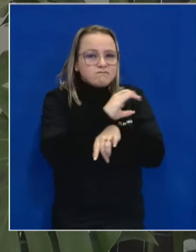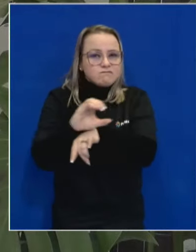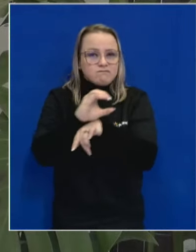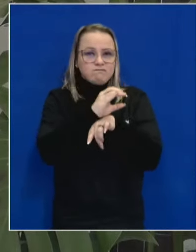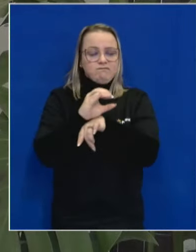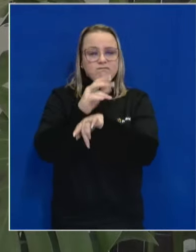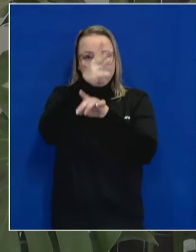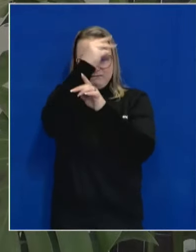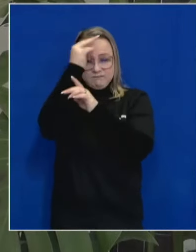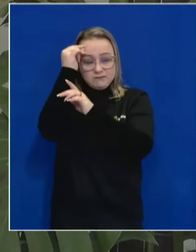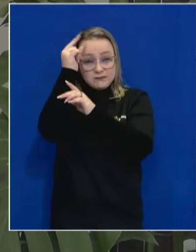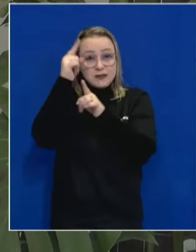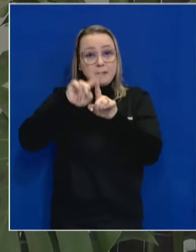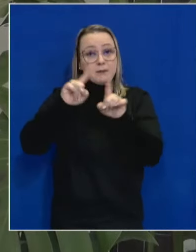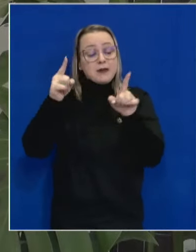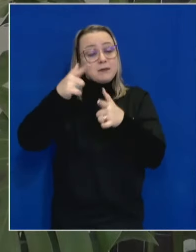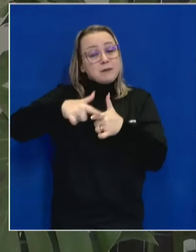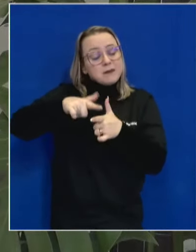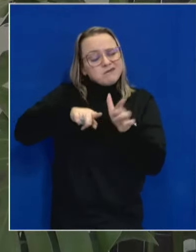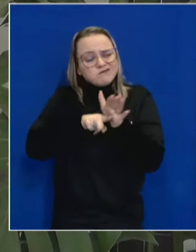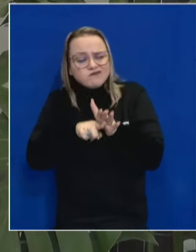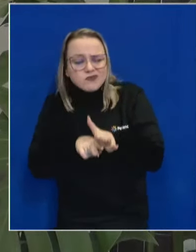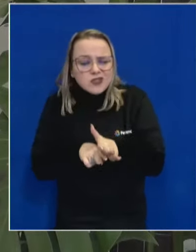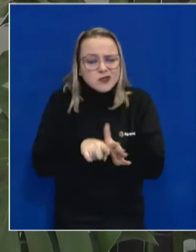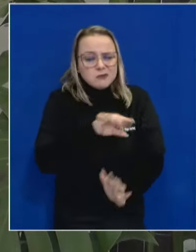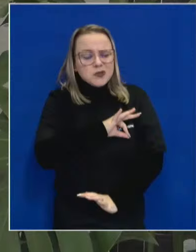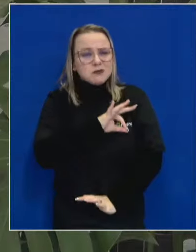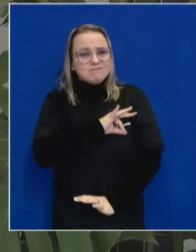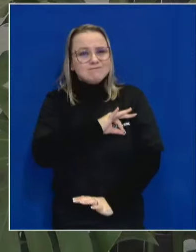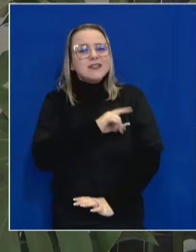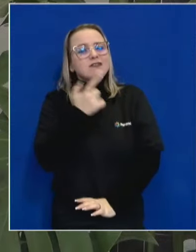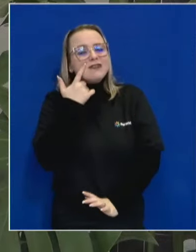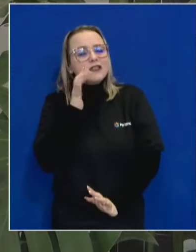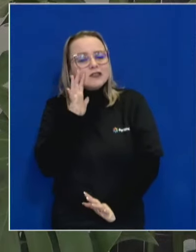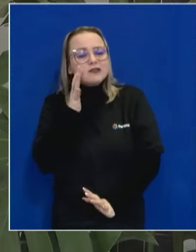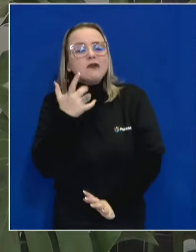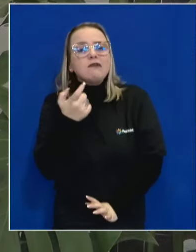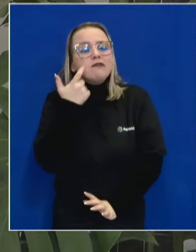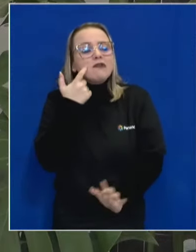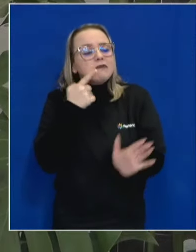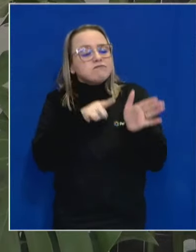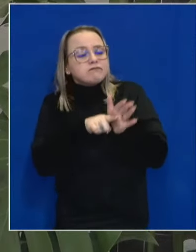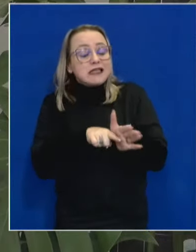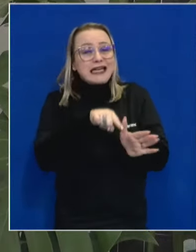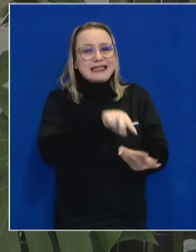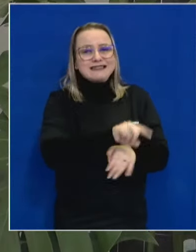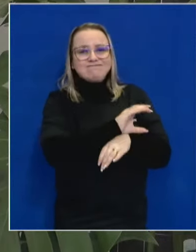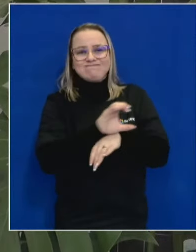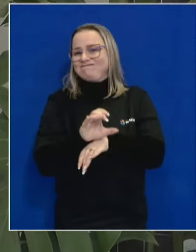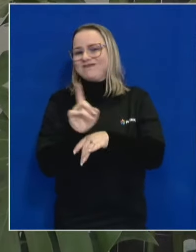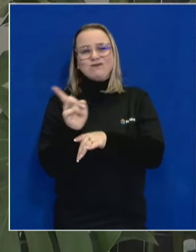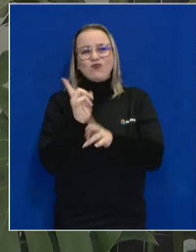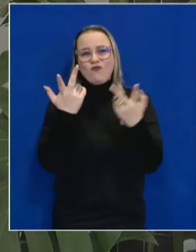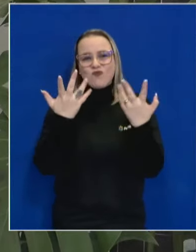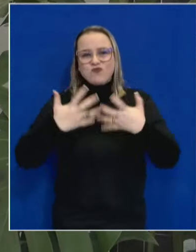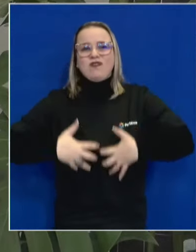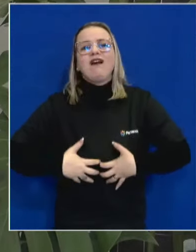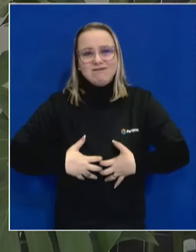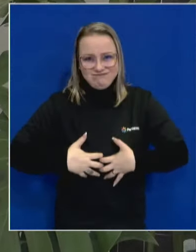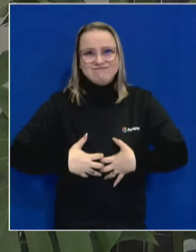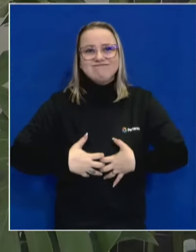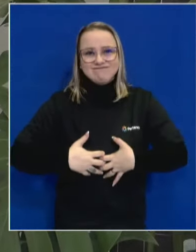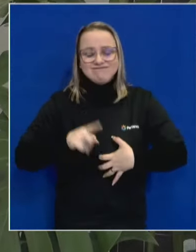Prefeitura. O problema é que na investigação da polícia foi constatado que parte dessas câmeras não estavam funcionando,